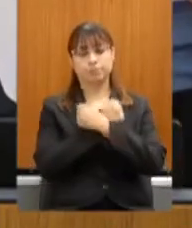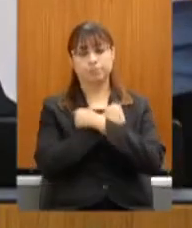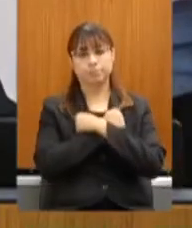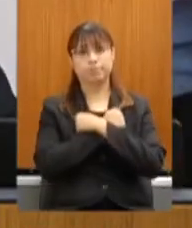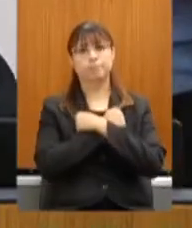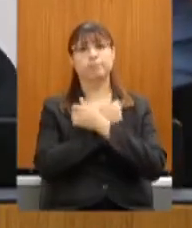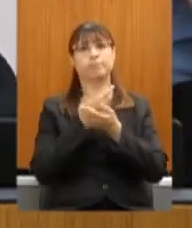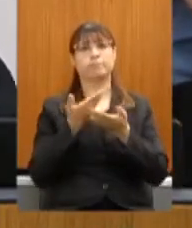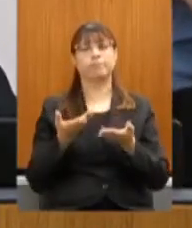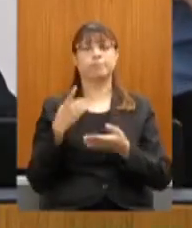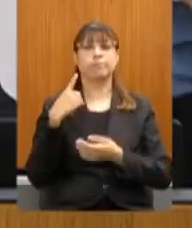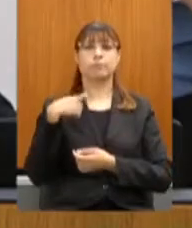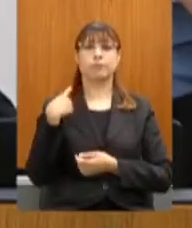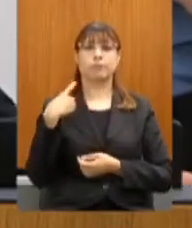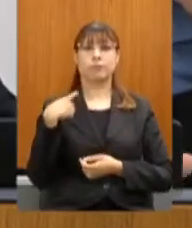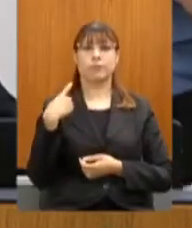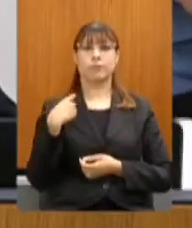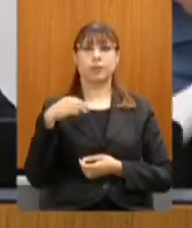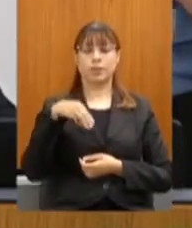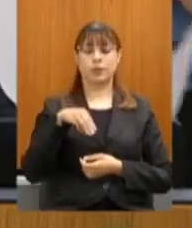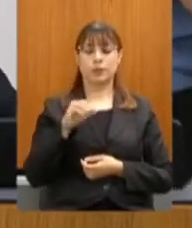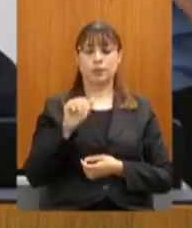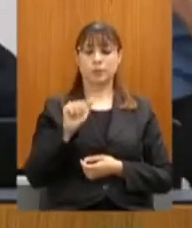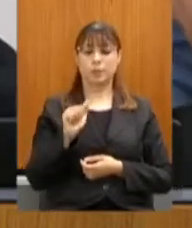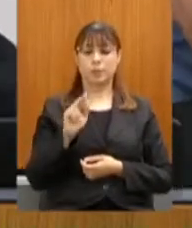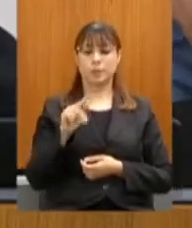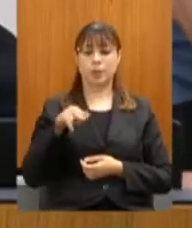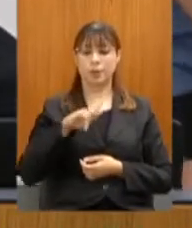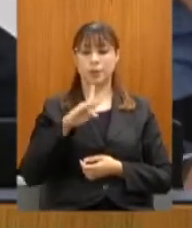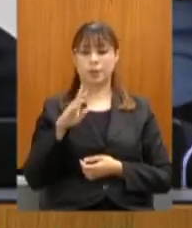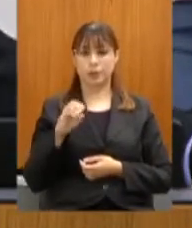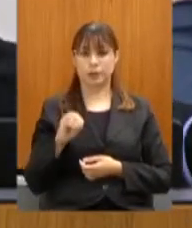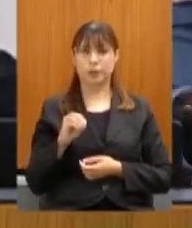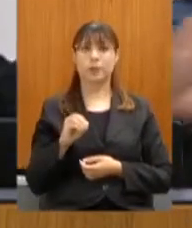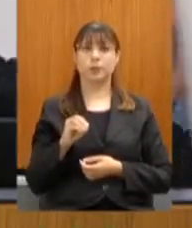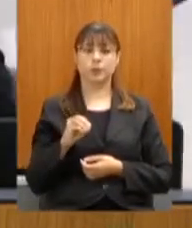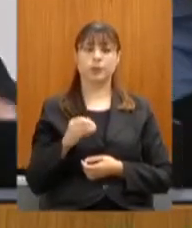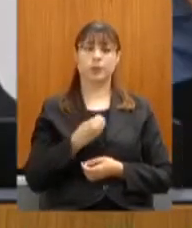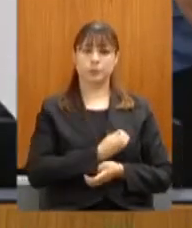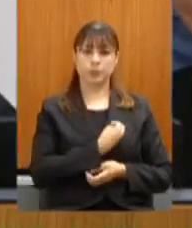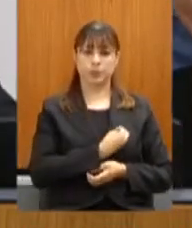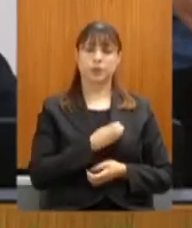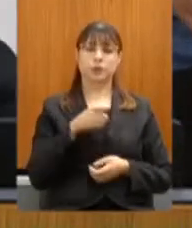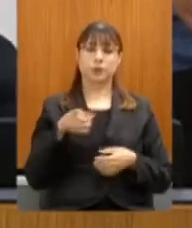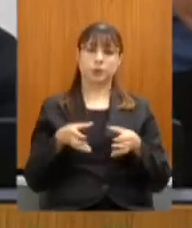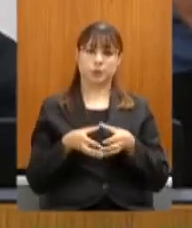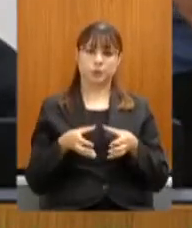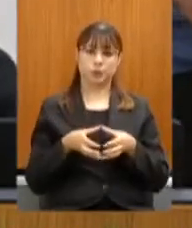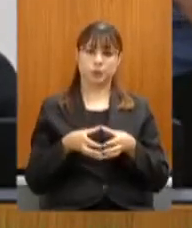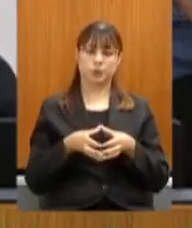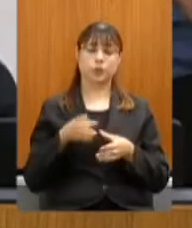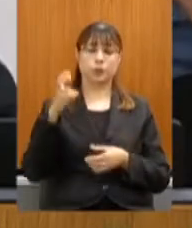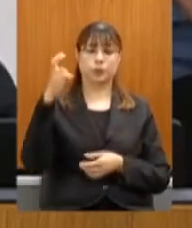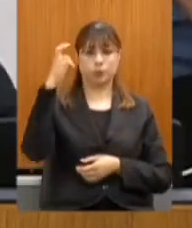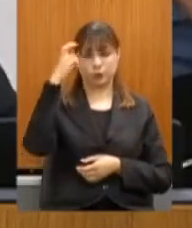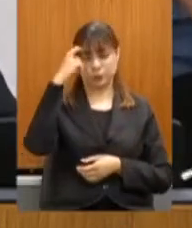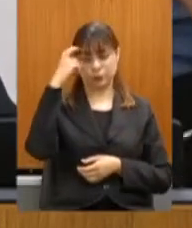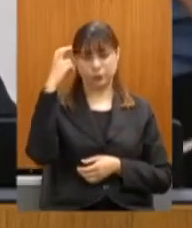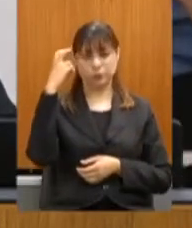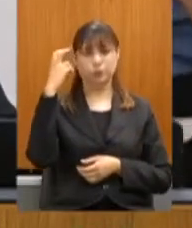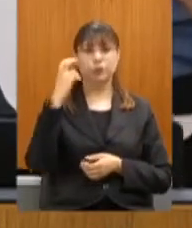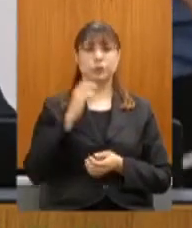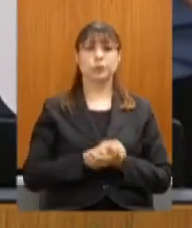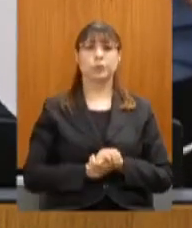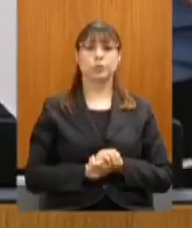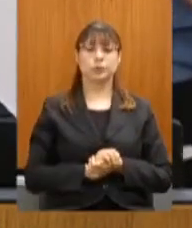registrar a presença do deputado Marquinho Lemos, membro efetivo dessa nossa comissão de cultura, que está também, a